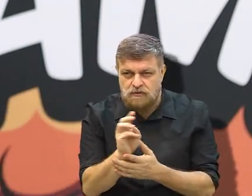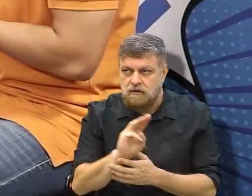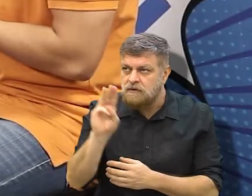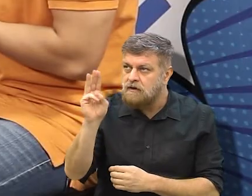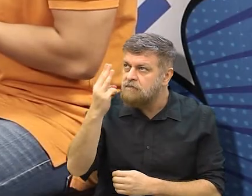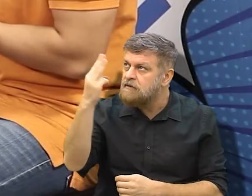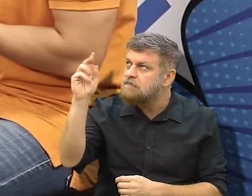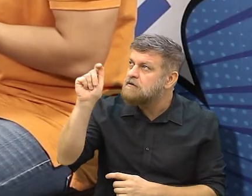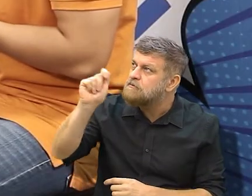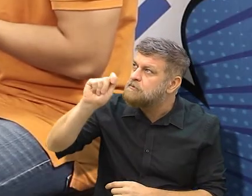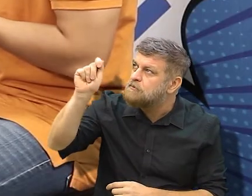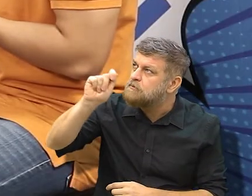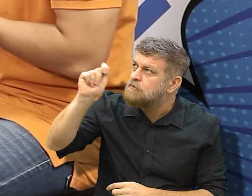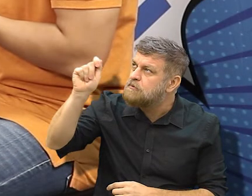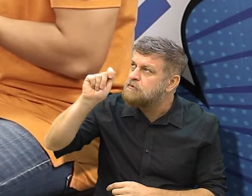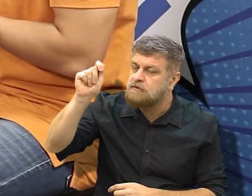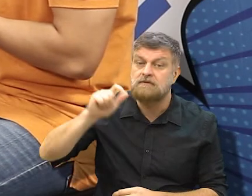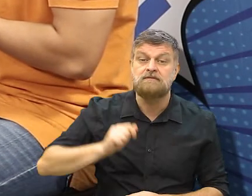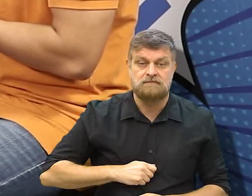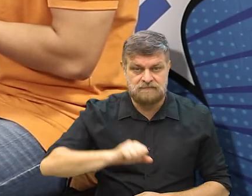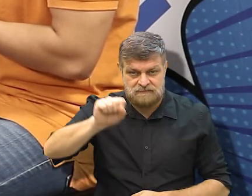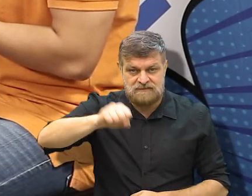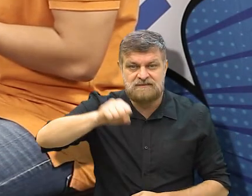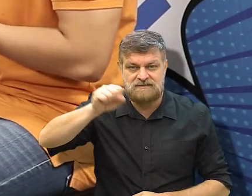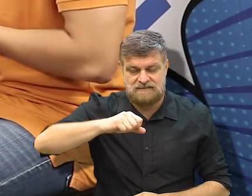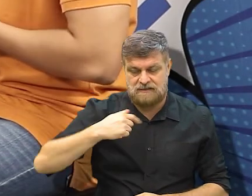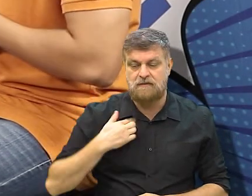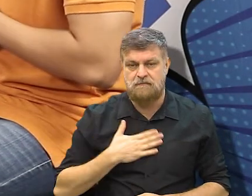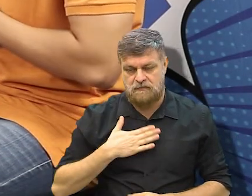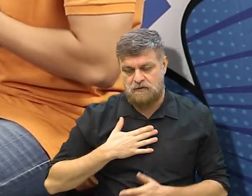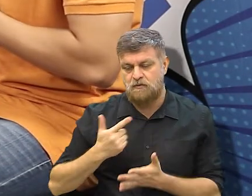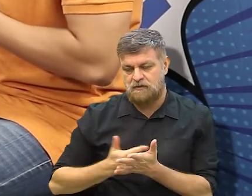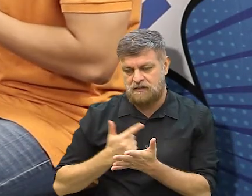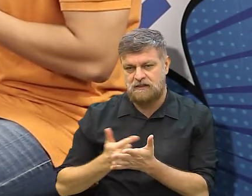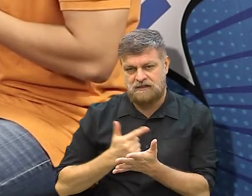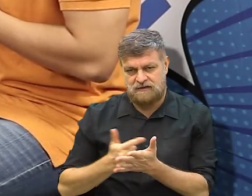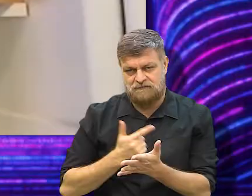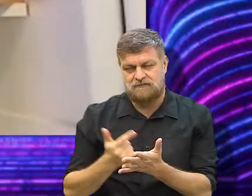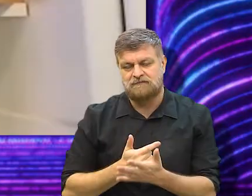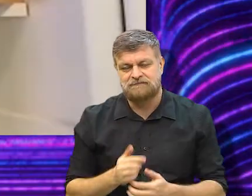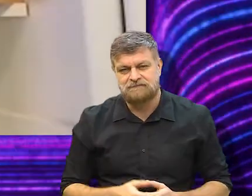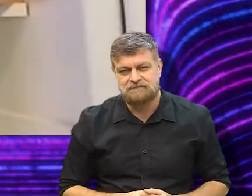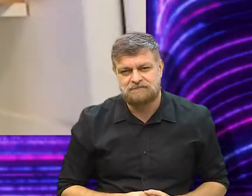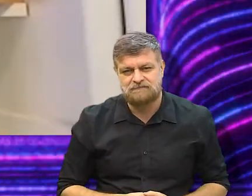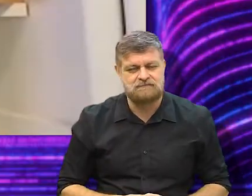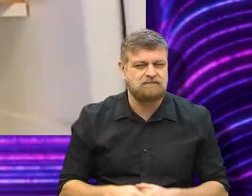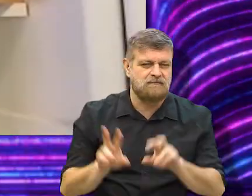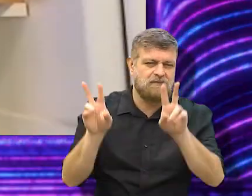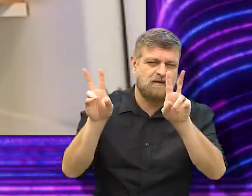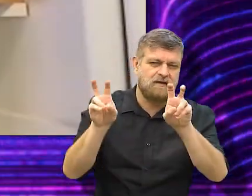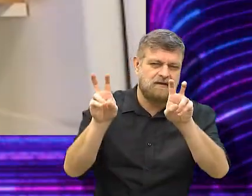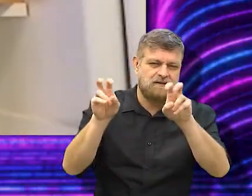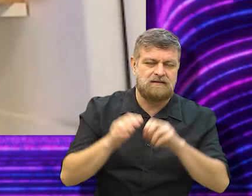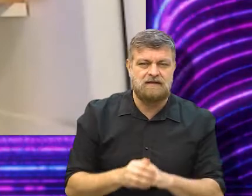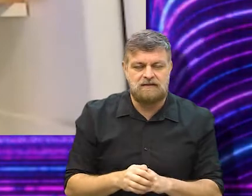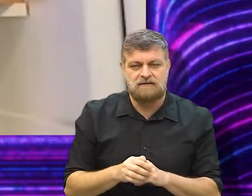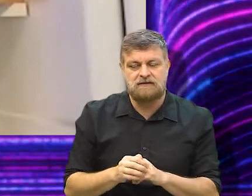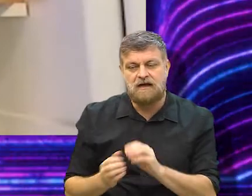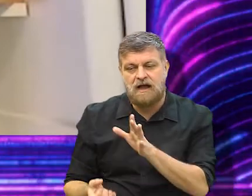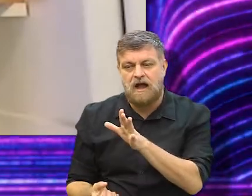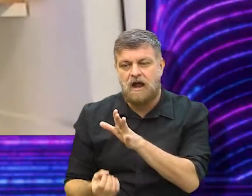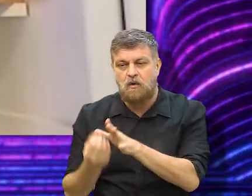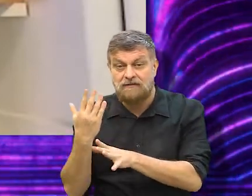isso? Sim, é o romance O Voo da Pipa, que trata, né, que ele está